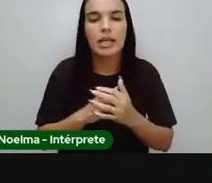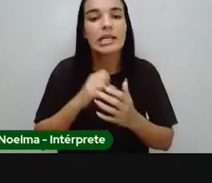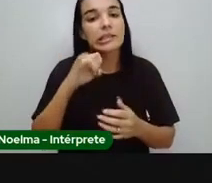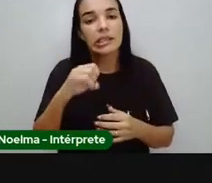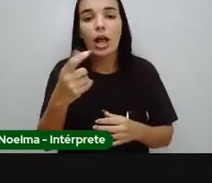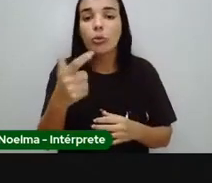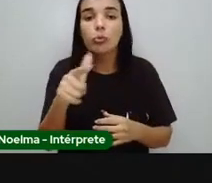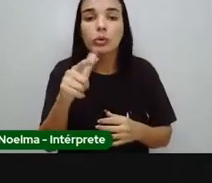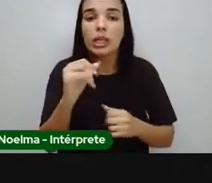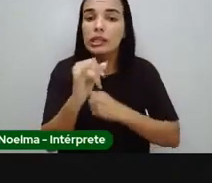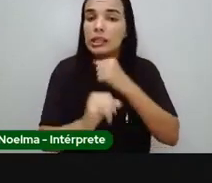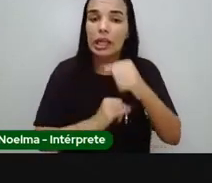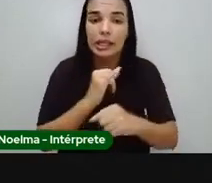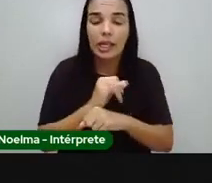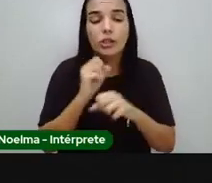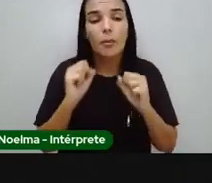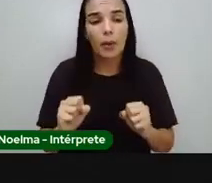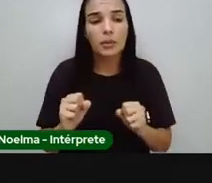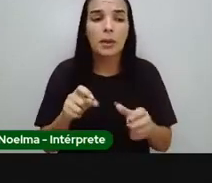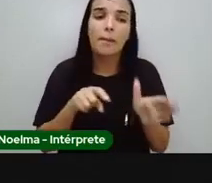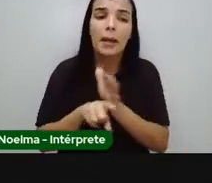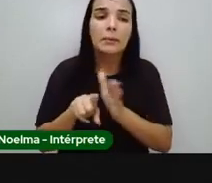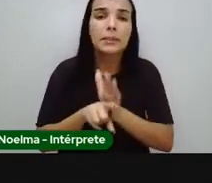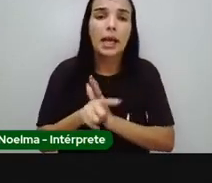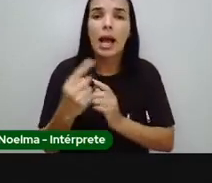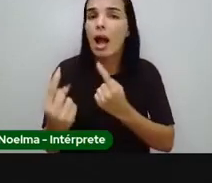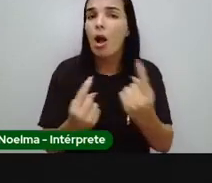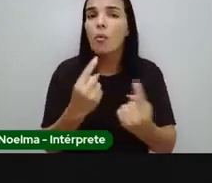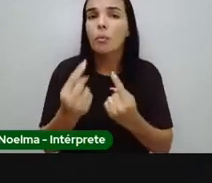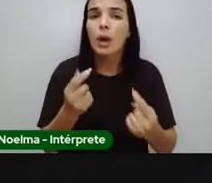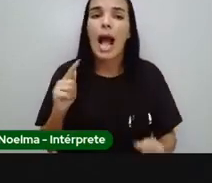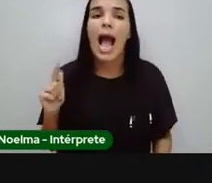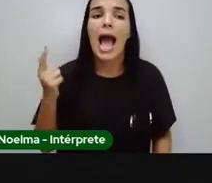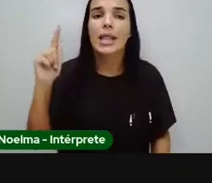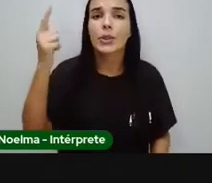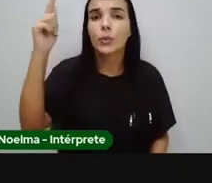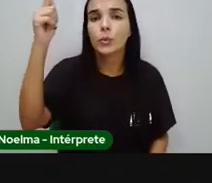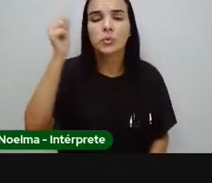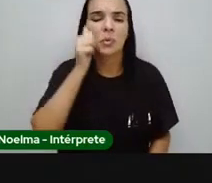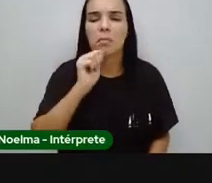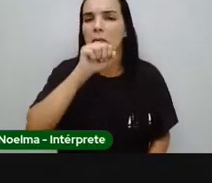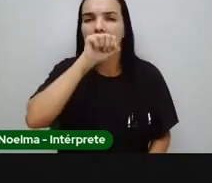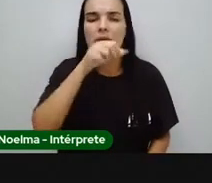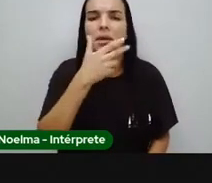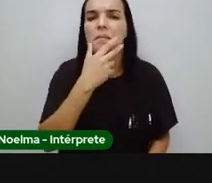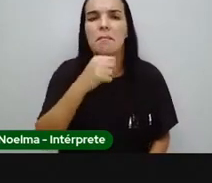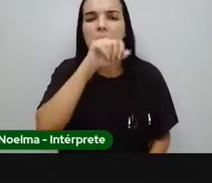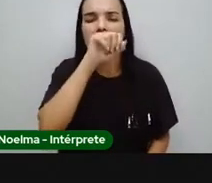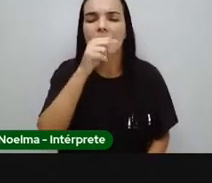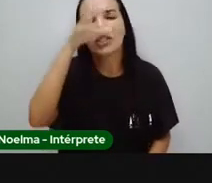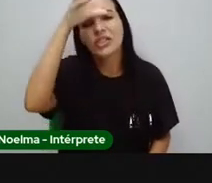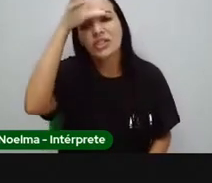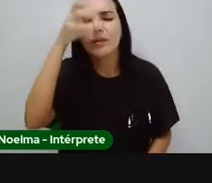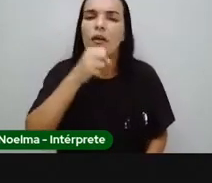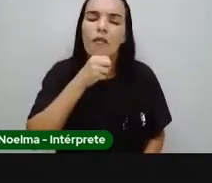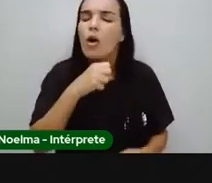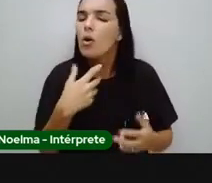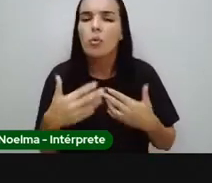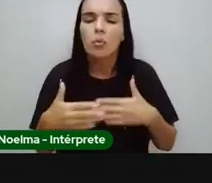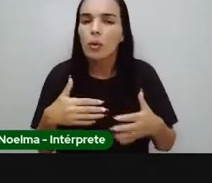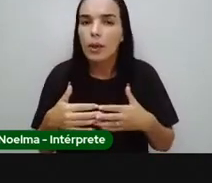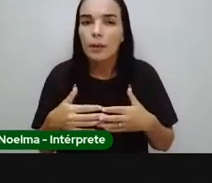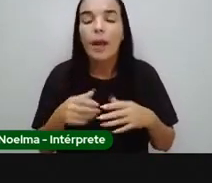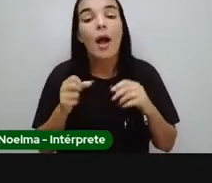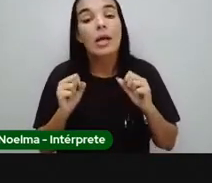vocês podem perguntar a algum adulto aí da casa de vocês o significado da palavra. Caso eles não saibam,